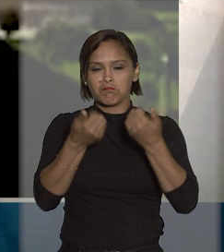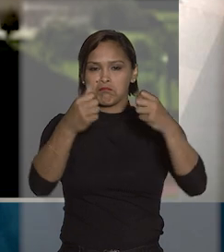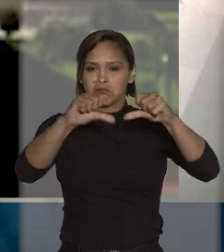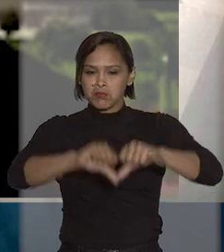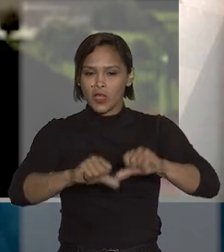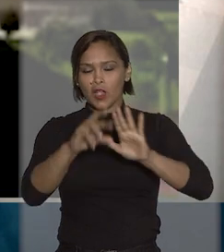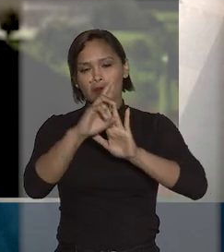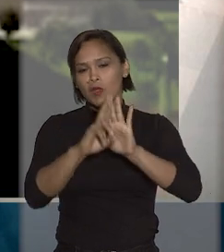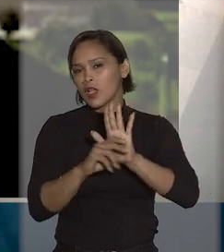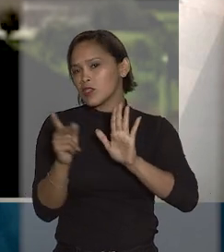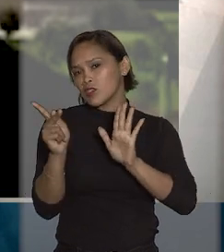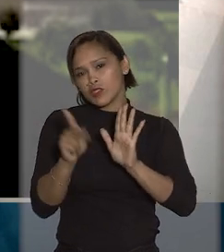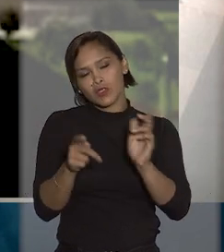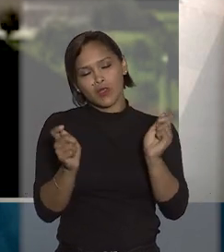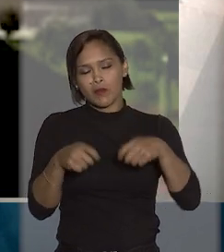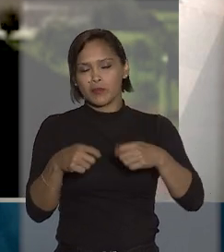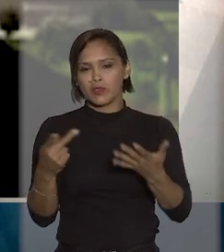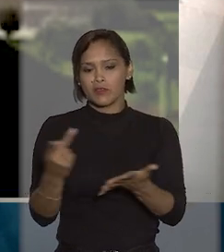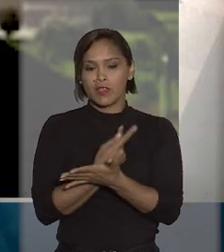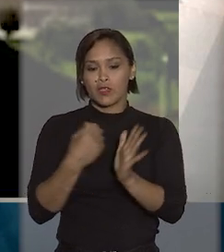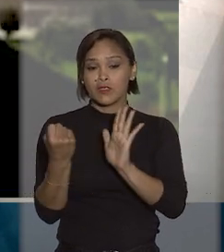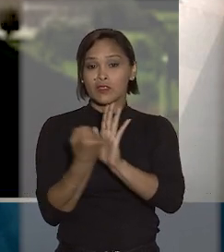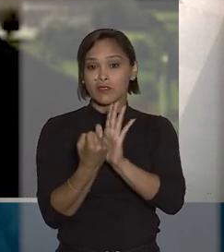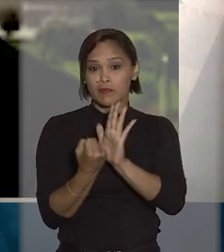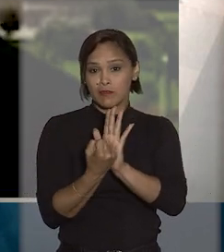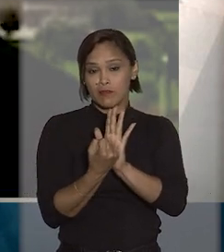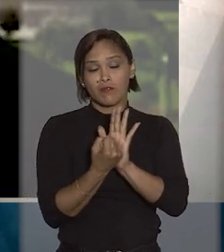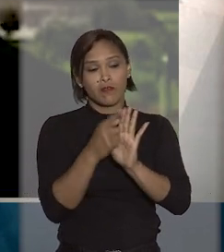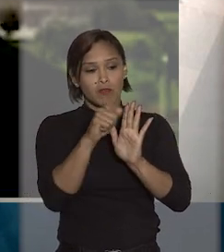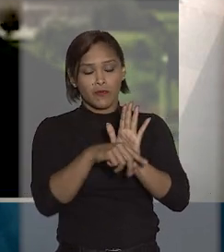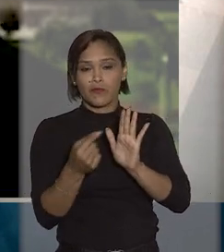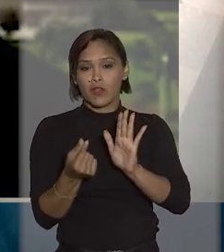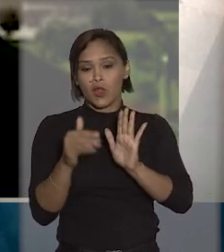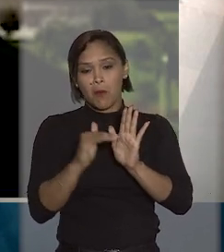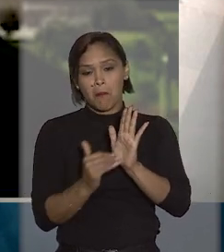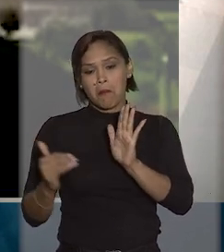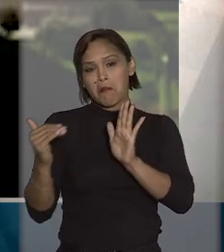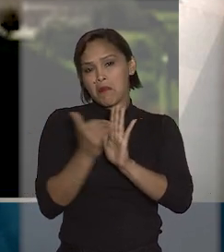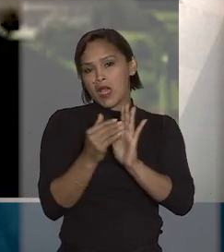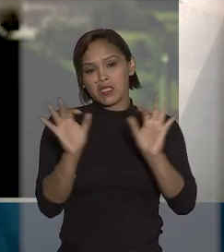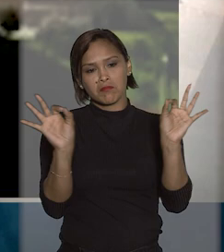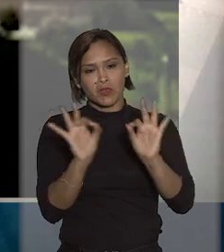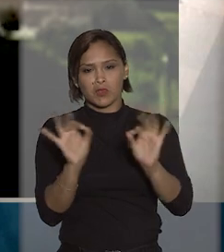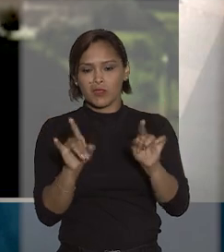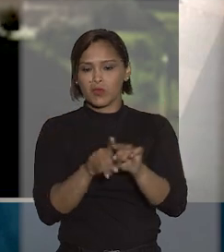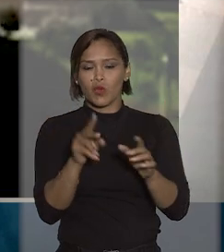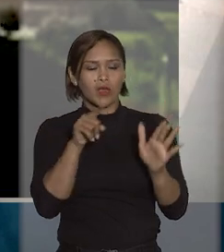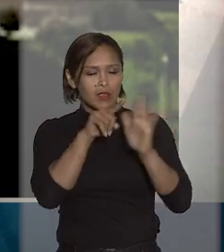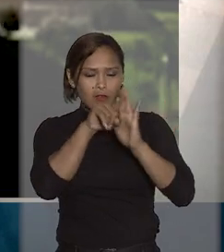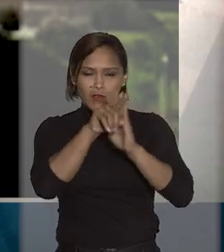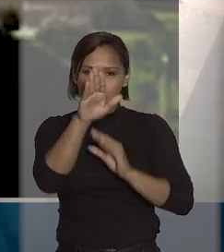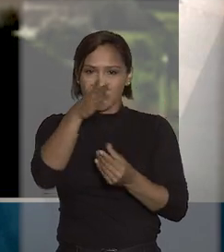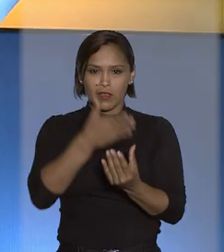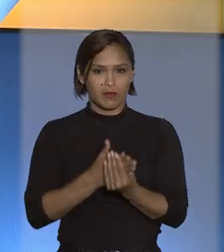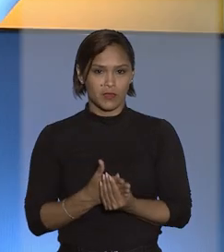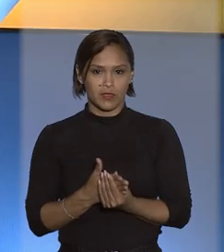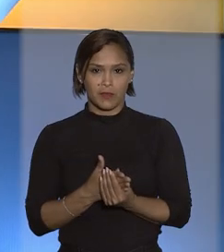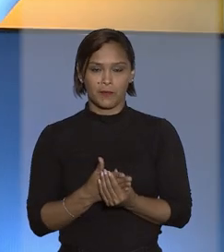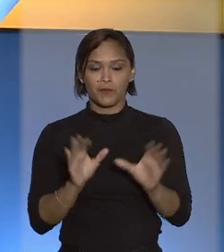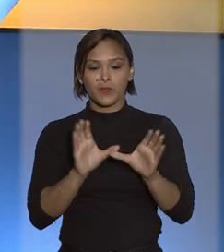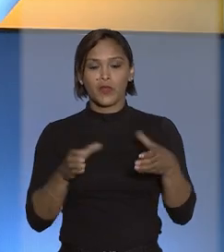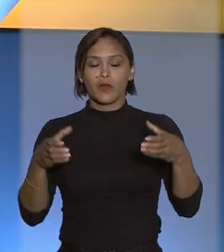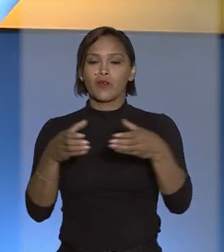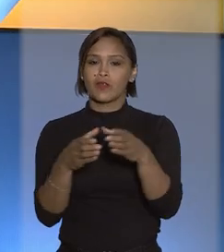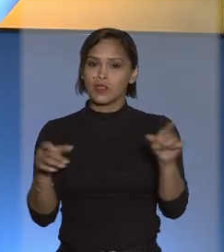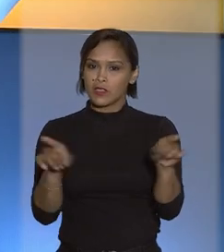como regra, só ocorre se a verba fixada for excessiva ou irrisória, o que não foi verificado no caso. O